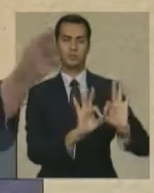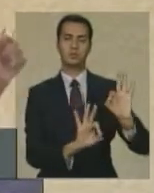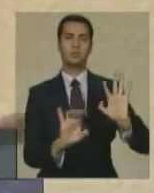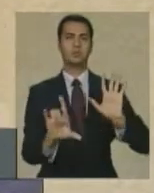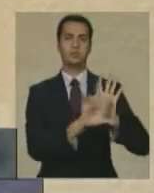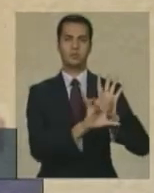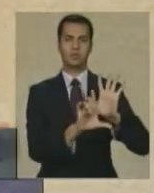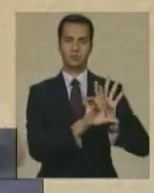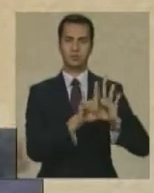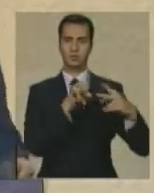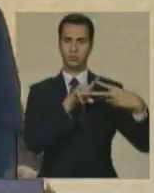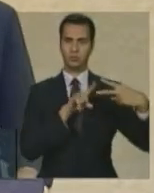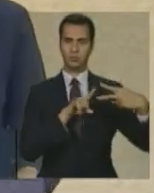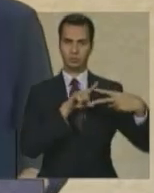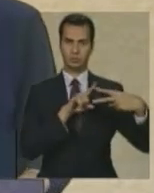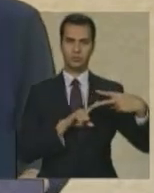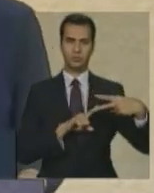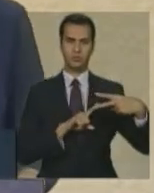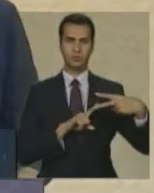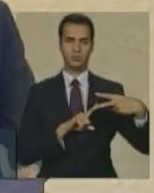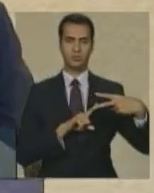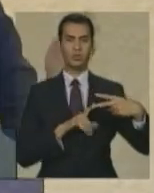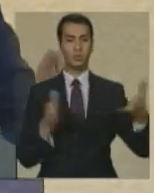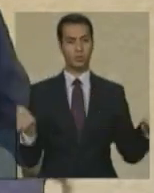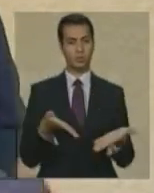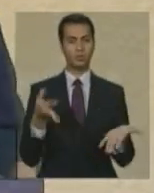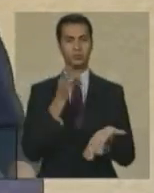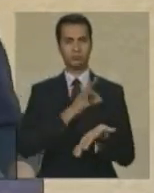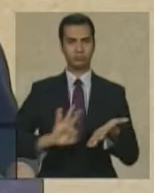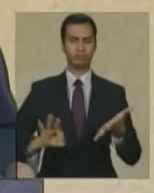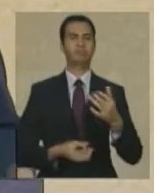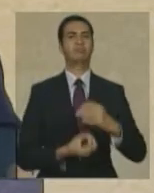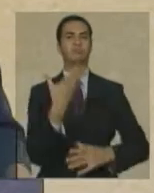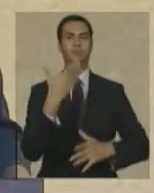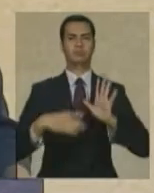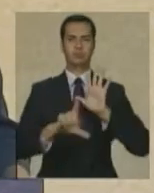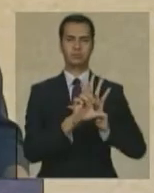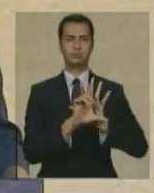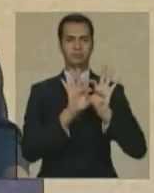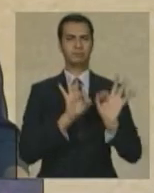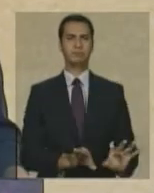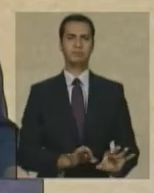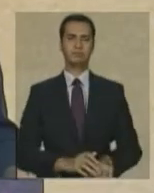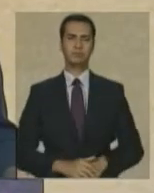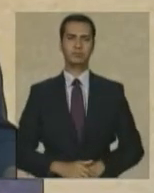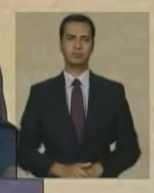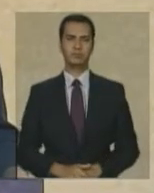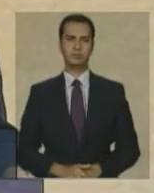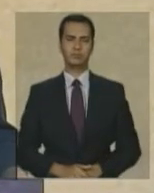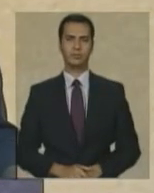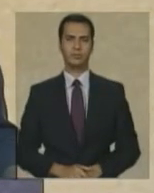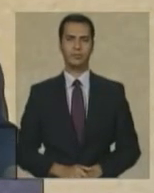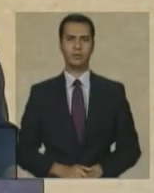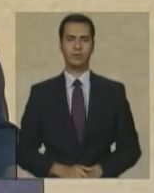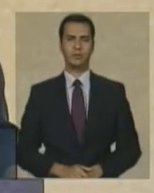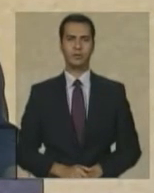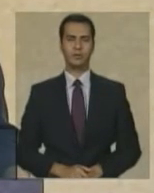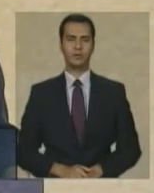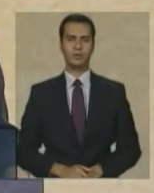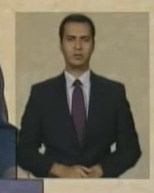dessas duas peças que hoje se transformam em lei queria também